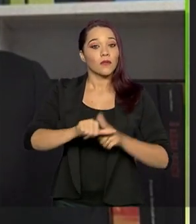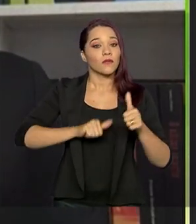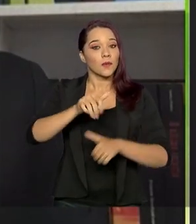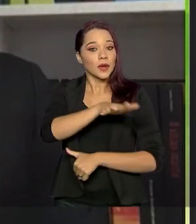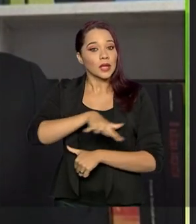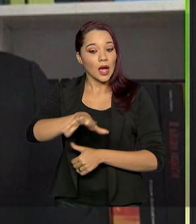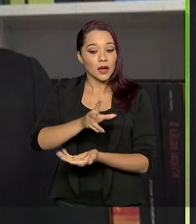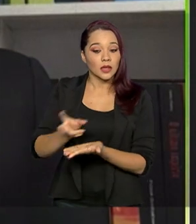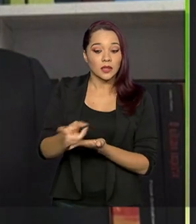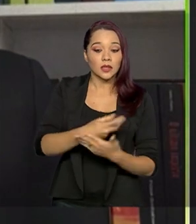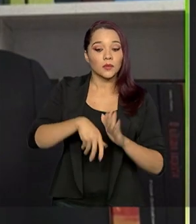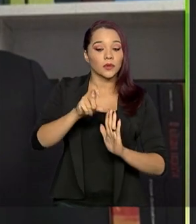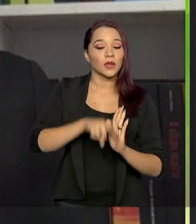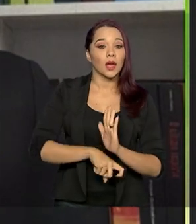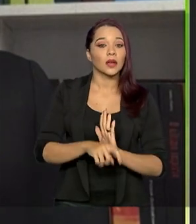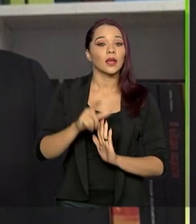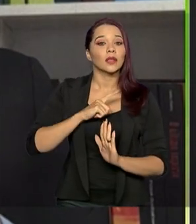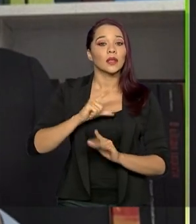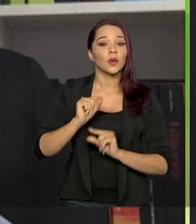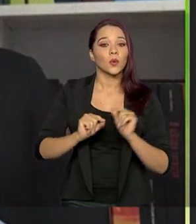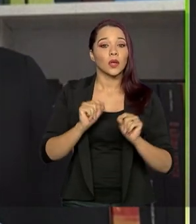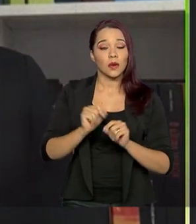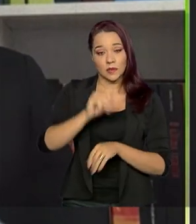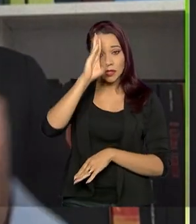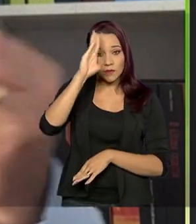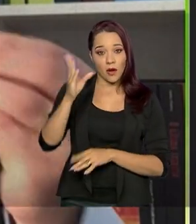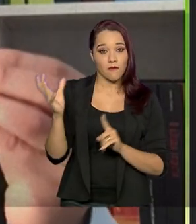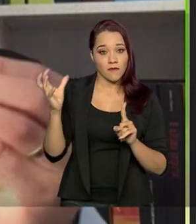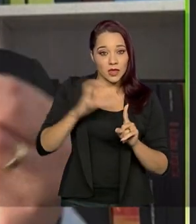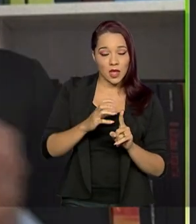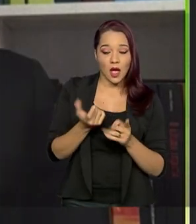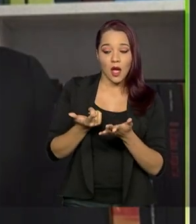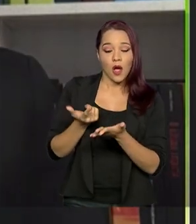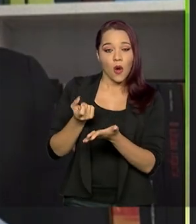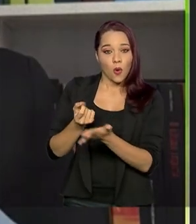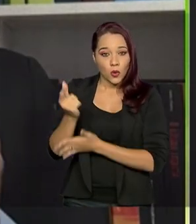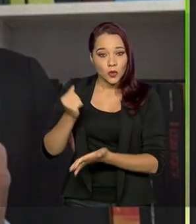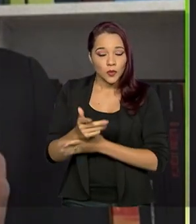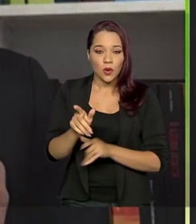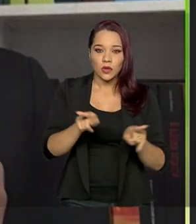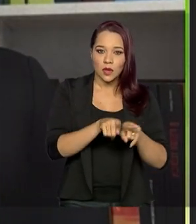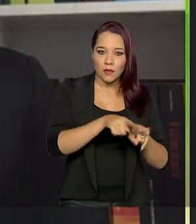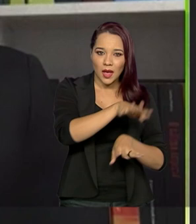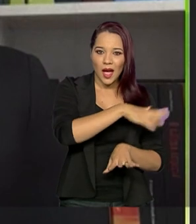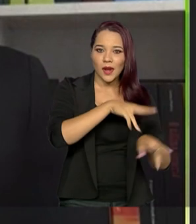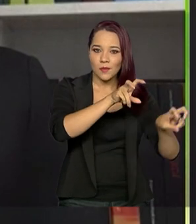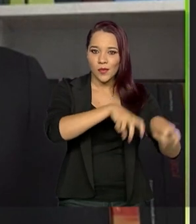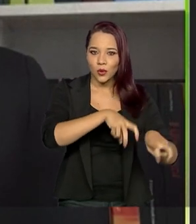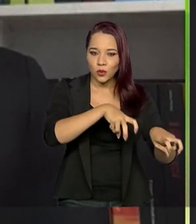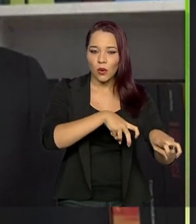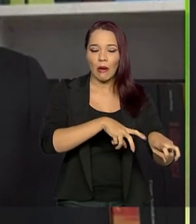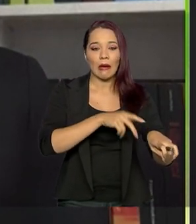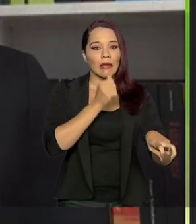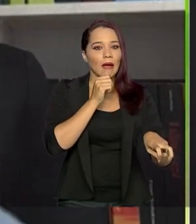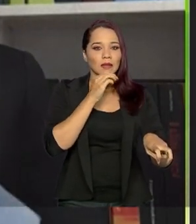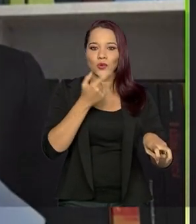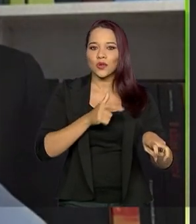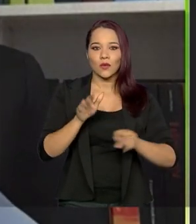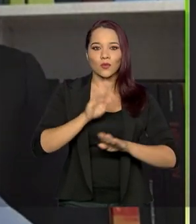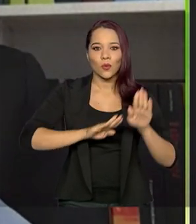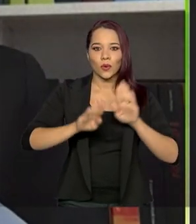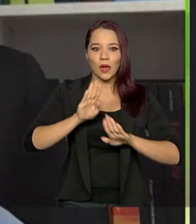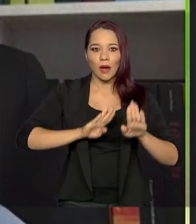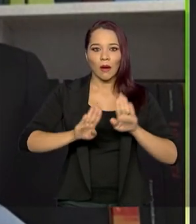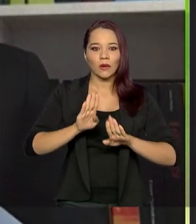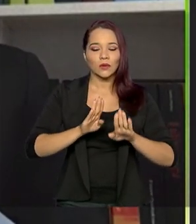tributária, vejam só, ela tem o condão de afetar o consumidor e o produtor e, ainda assim, ela não teve o cuidado no